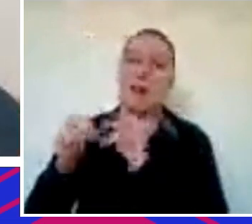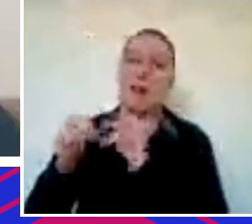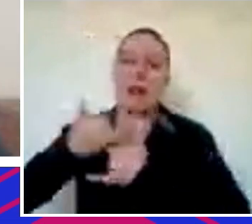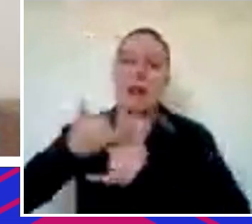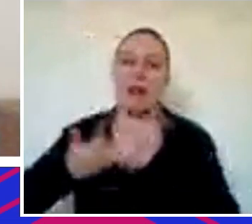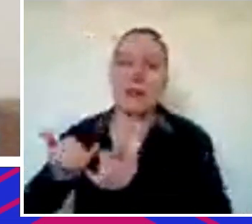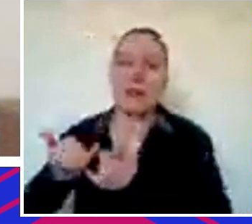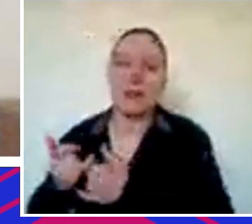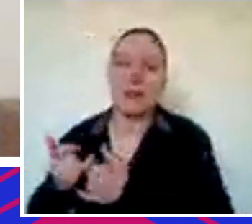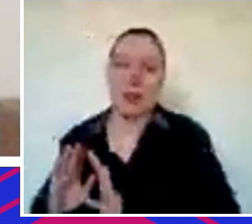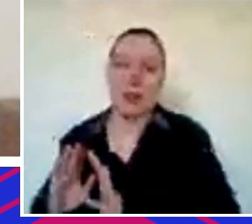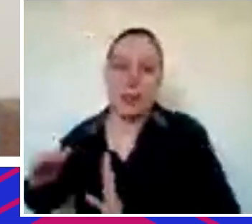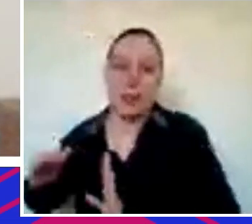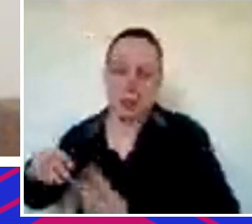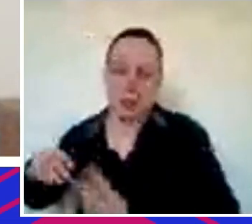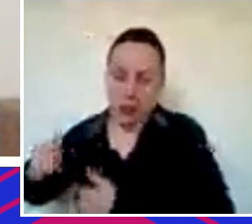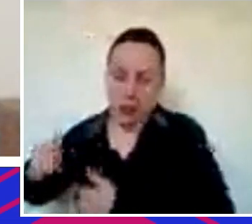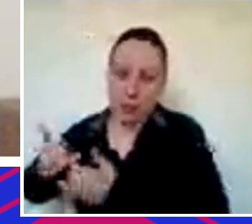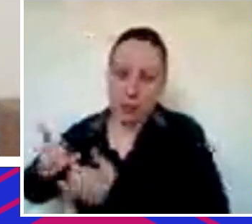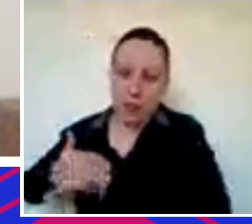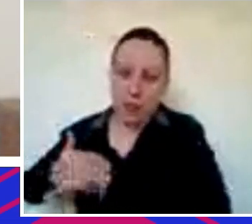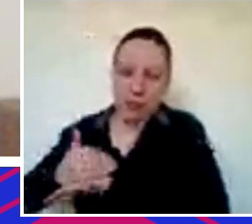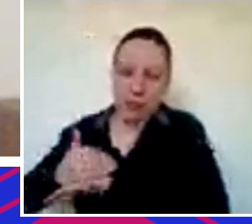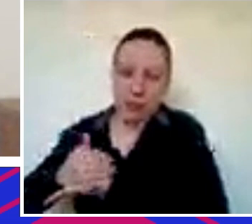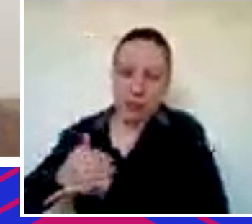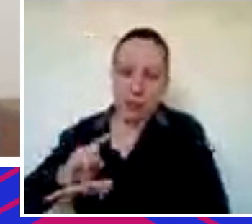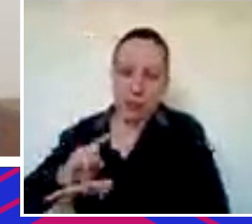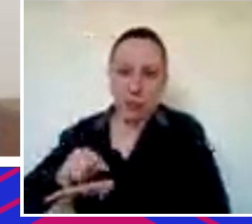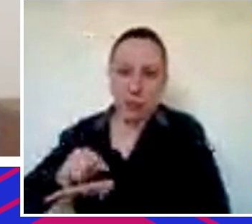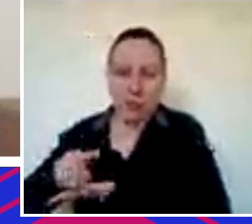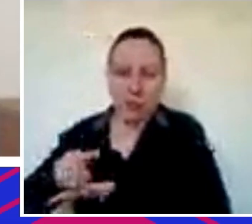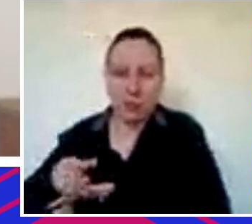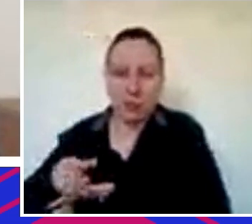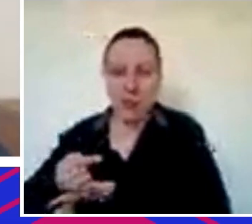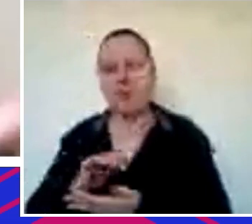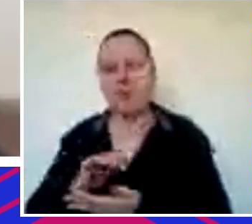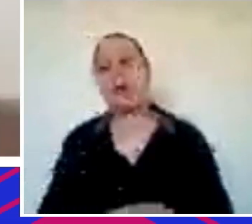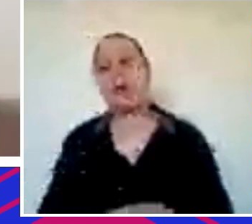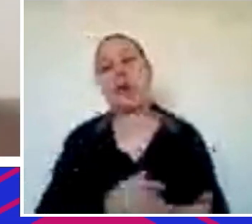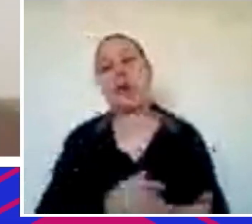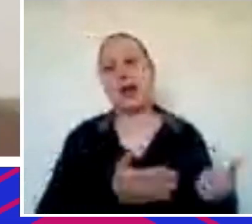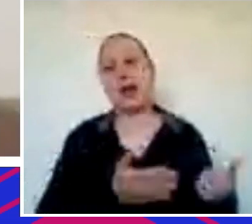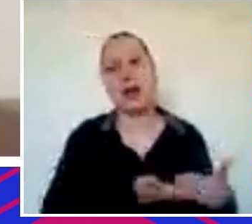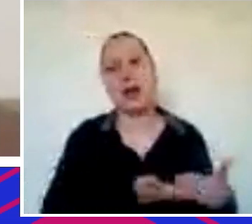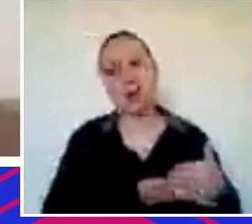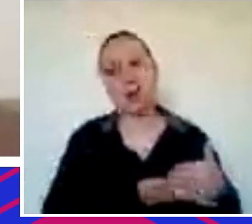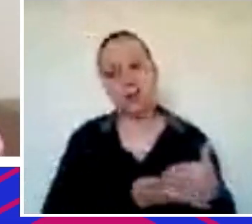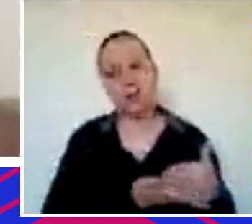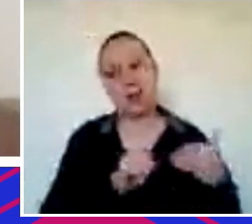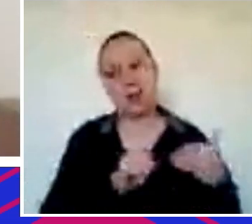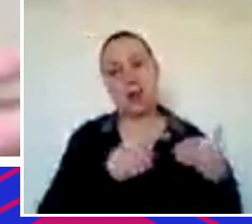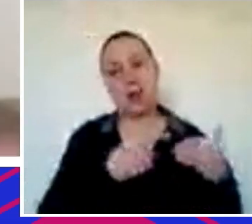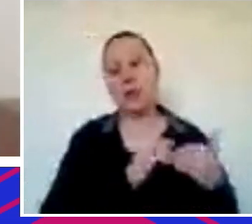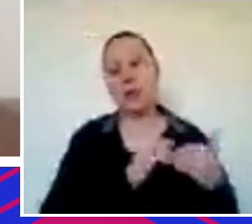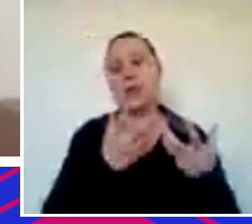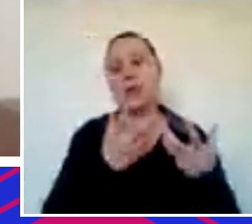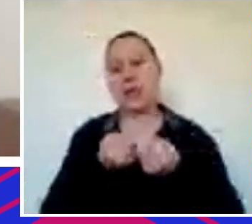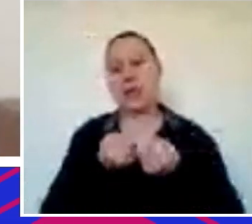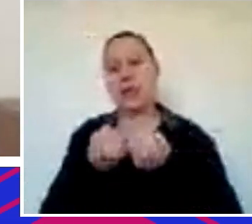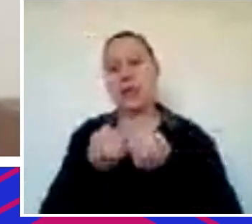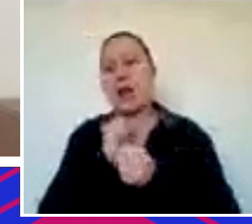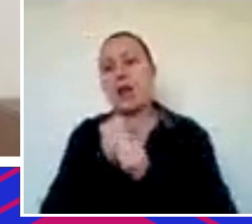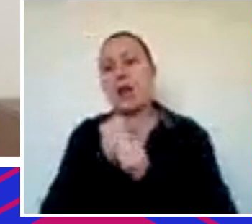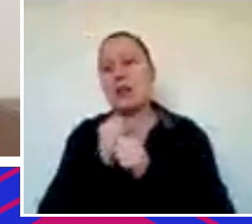tem uma grande curva de adoção, né? Que leva anos e você sempre tem um pessoal que vai ficando